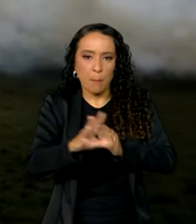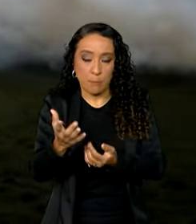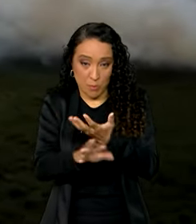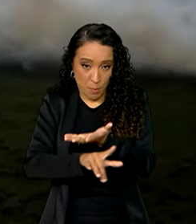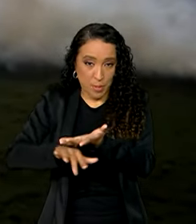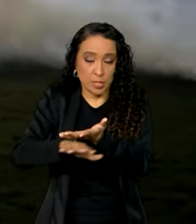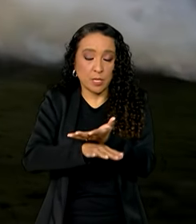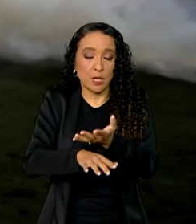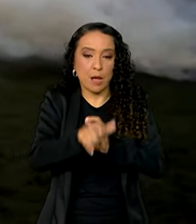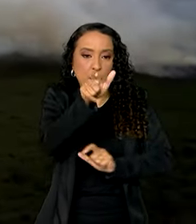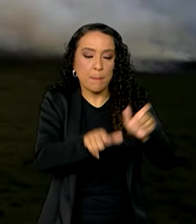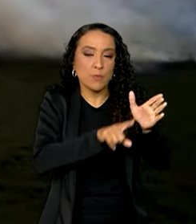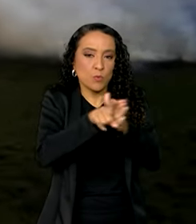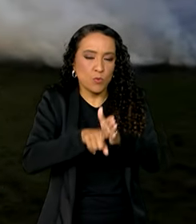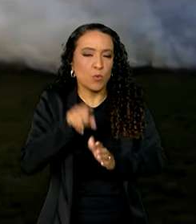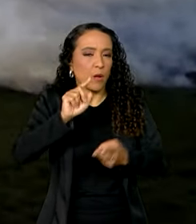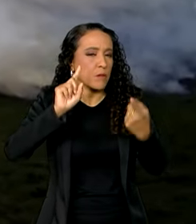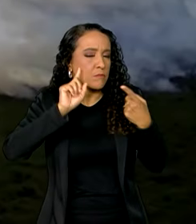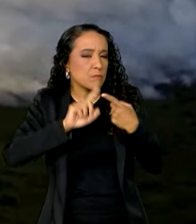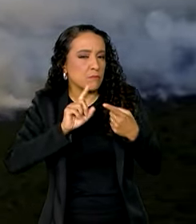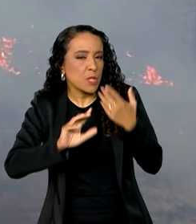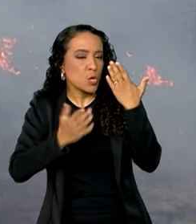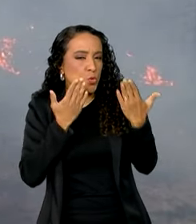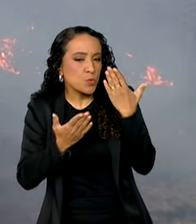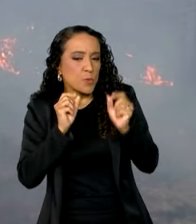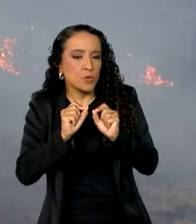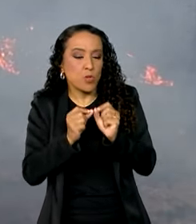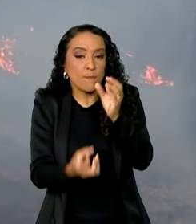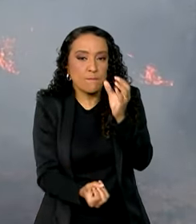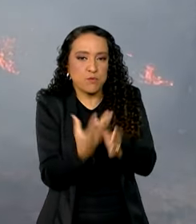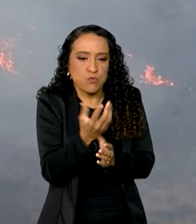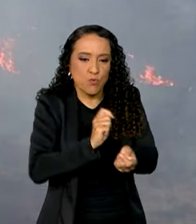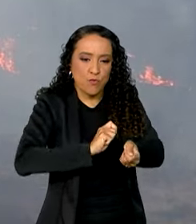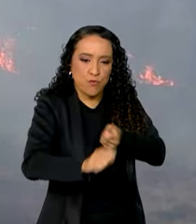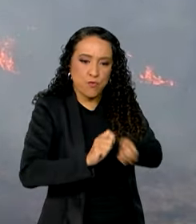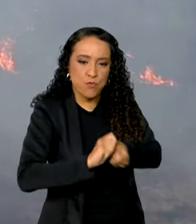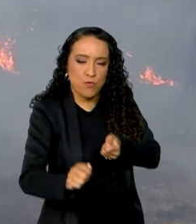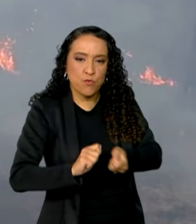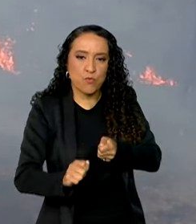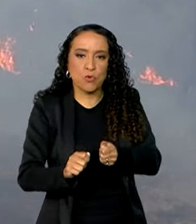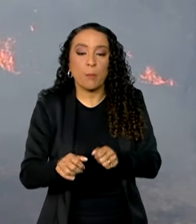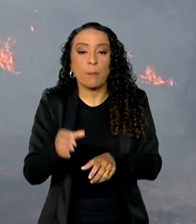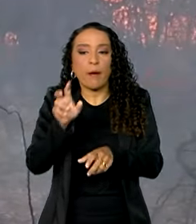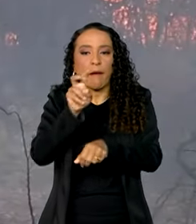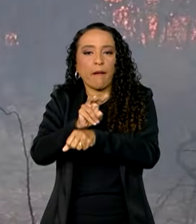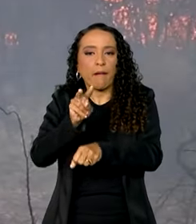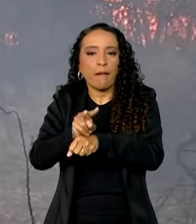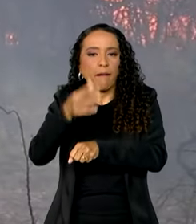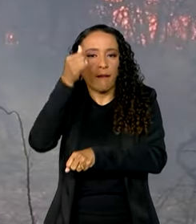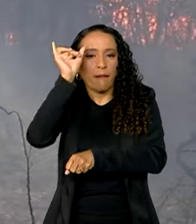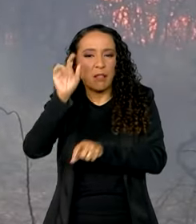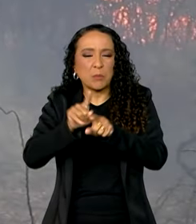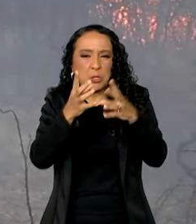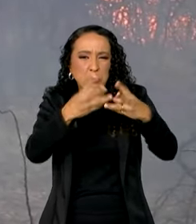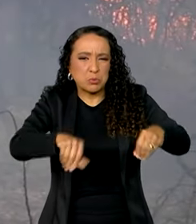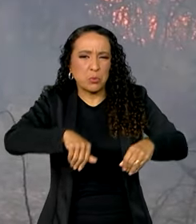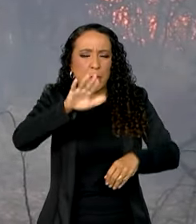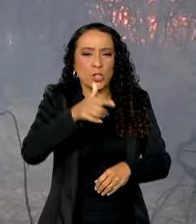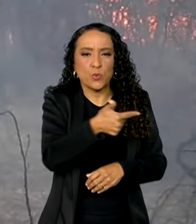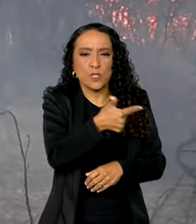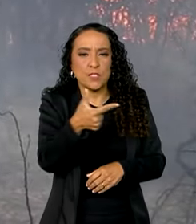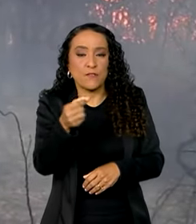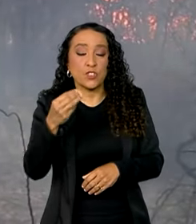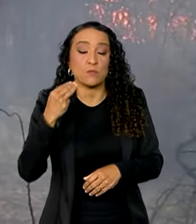investigados são suspeitos de atear fogo em área da União para a criação de gado e causar dano de mais de 220